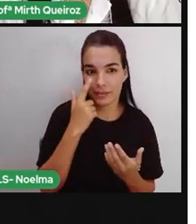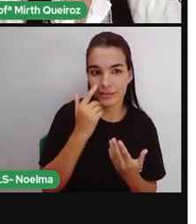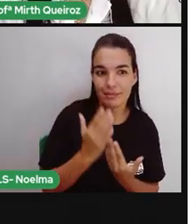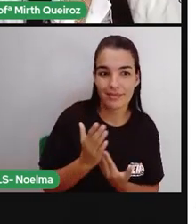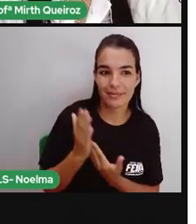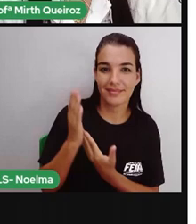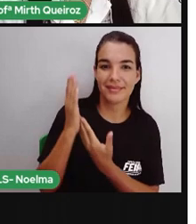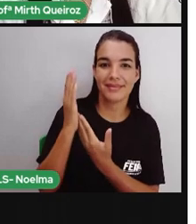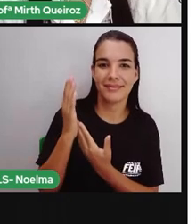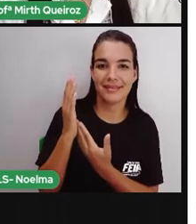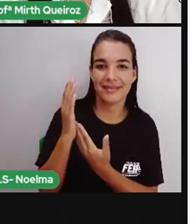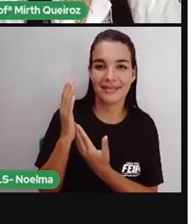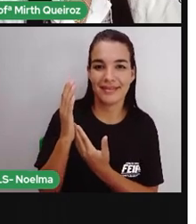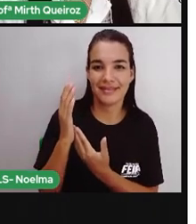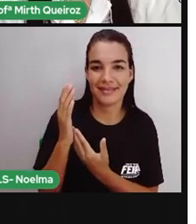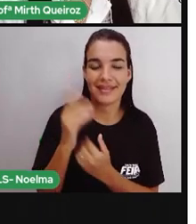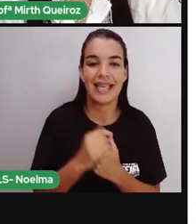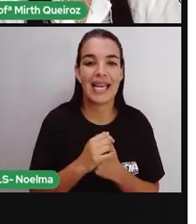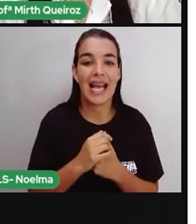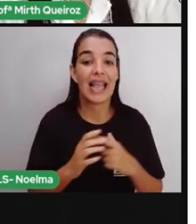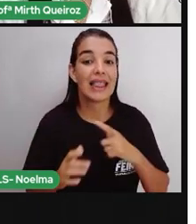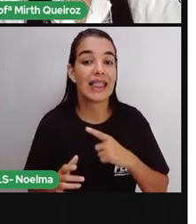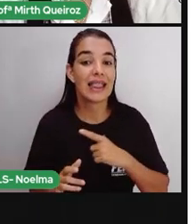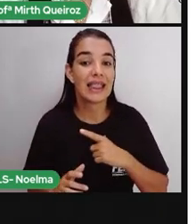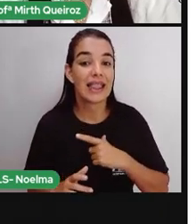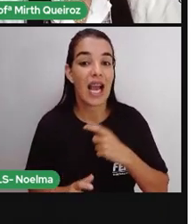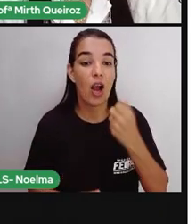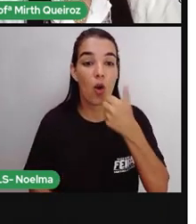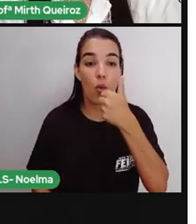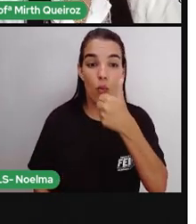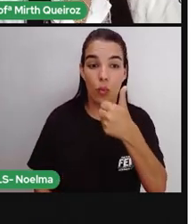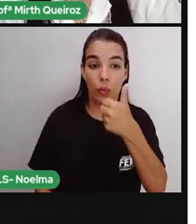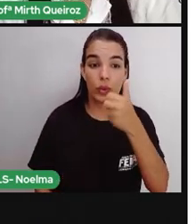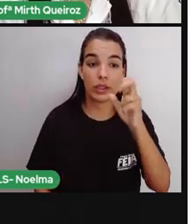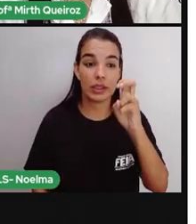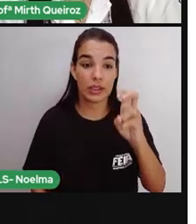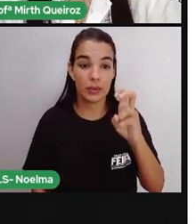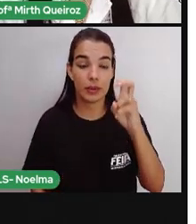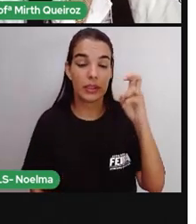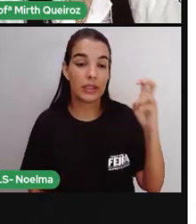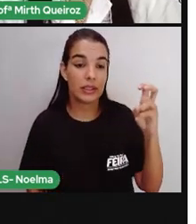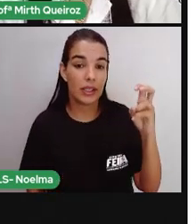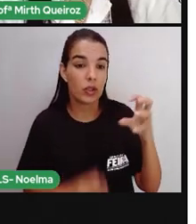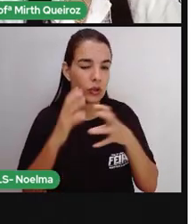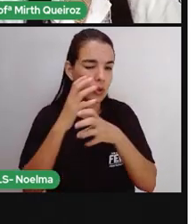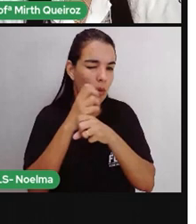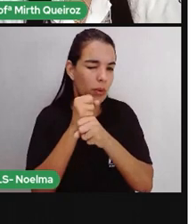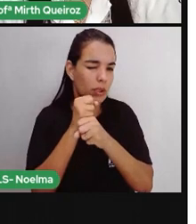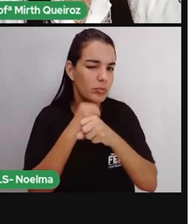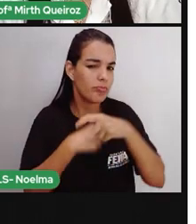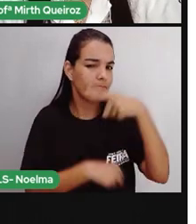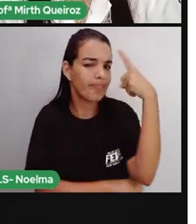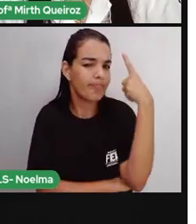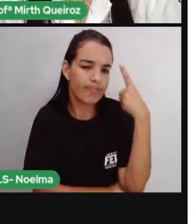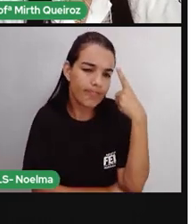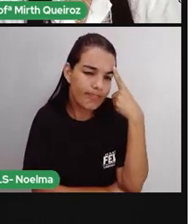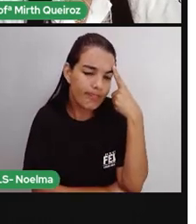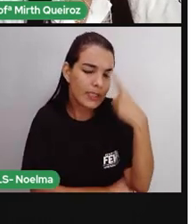1 e 50 e 5. 1 e 55. Se eu tinha 120